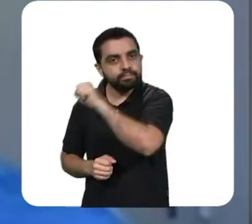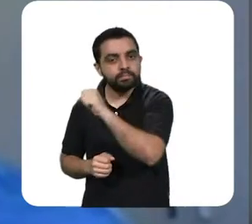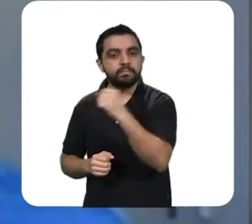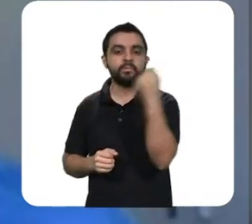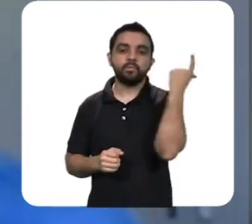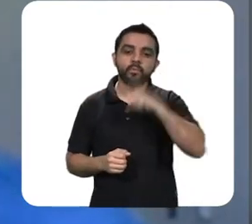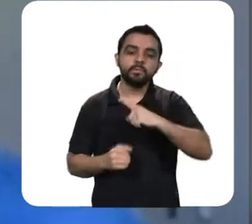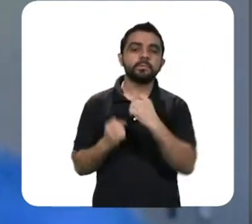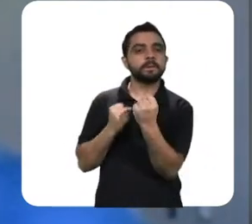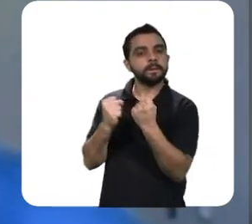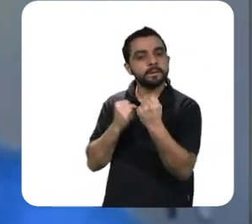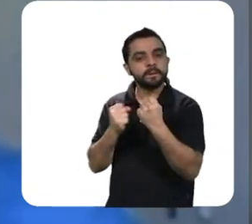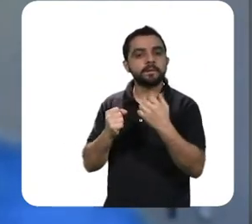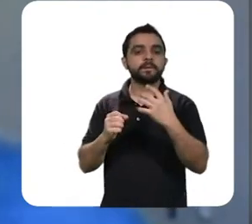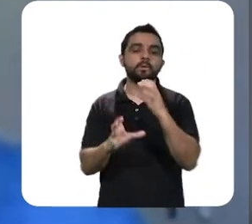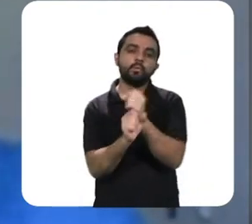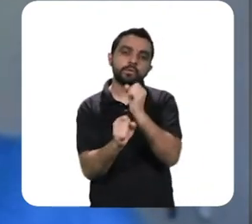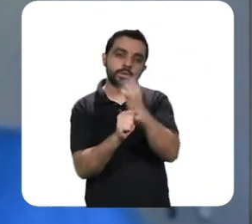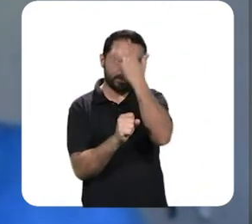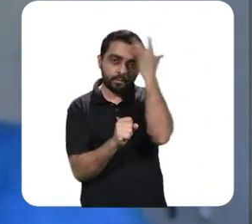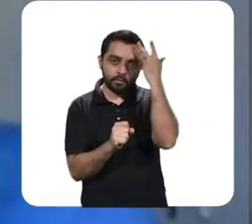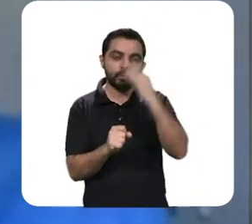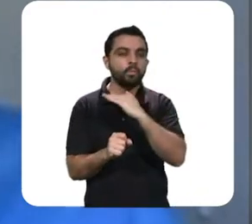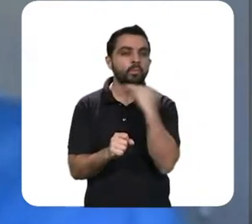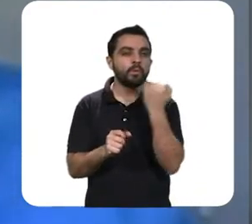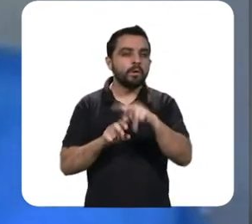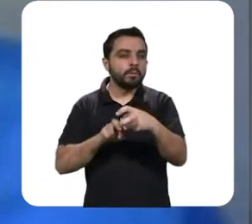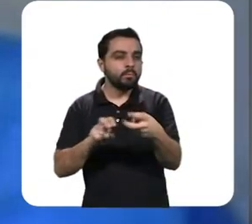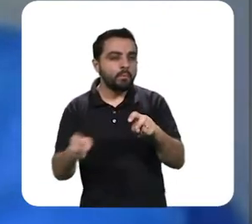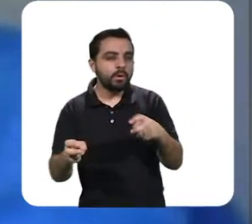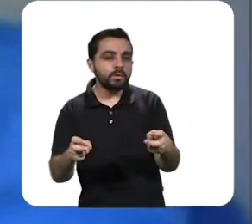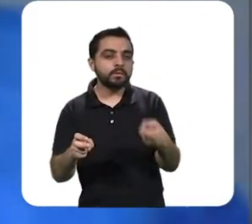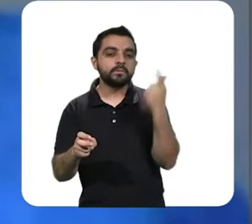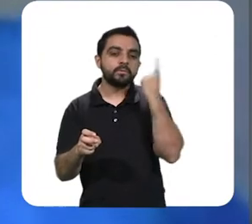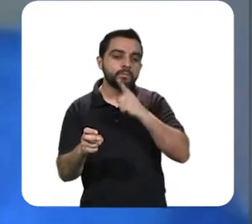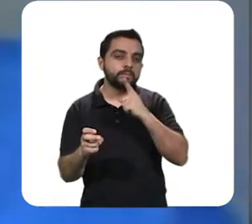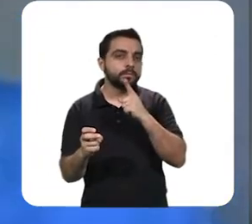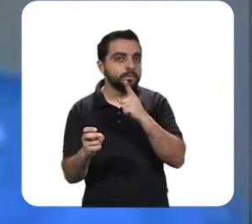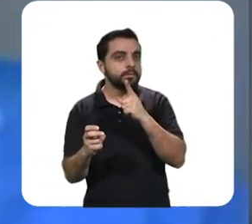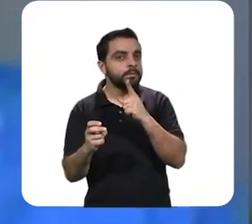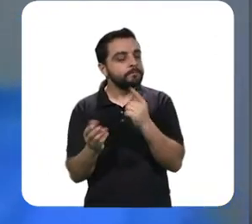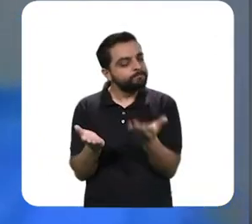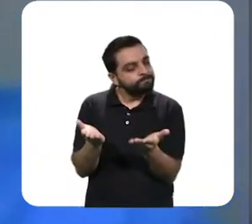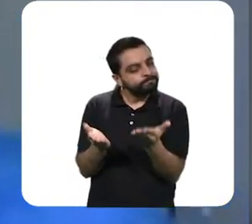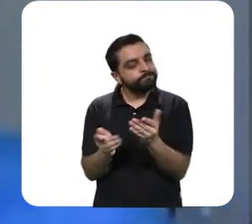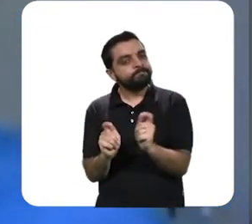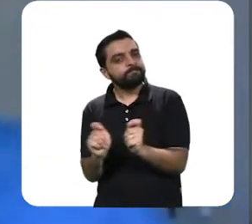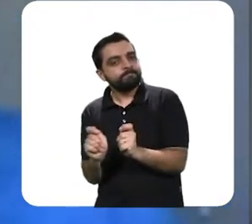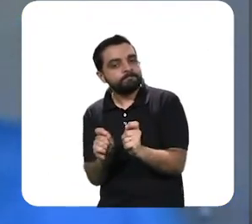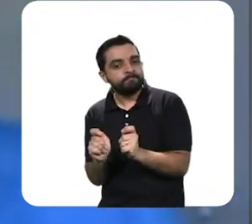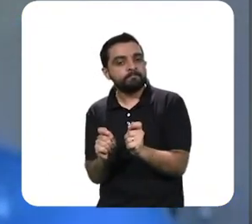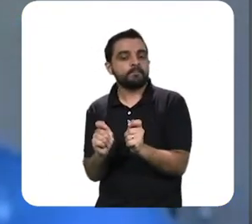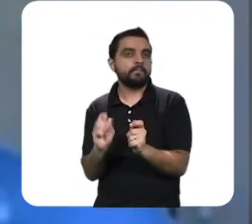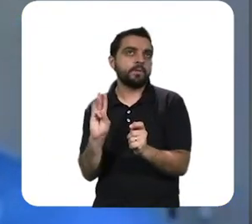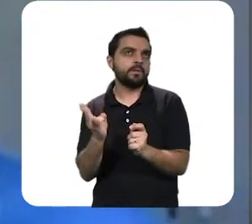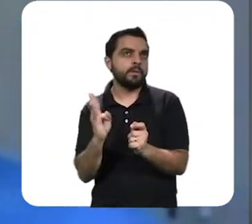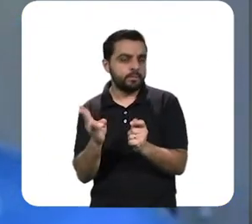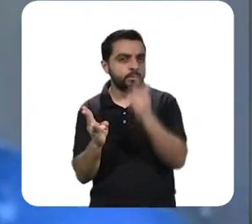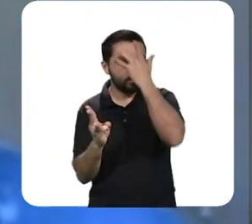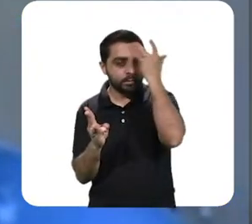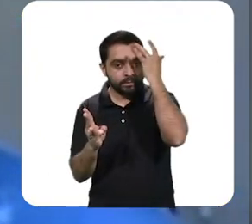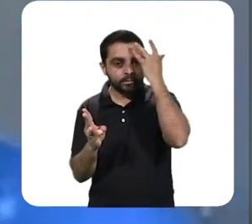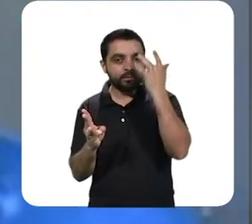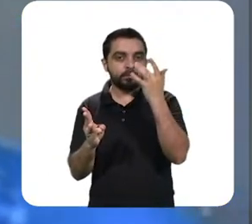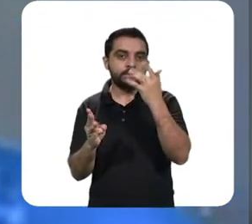número de mortos a um nível até razoável de três mil pessoas, em uma